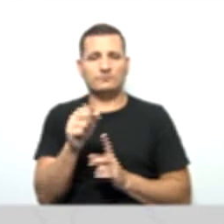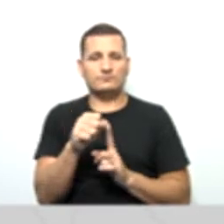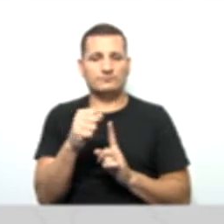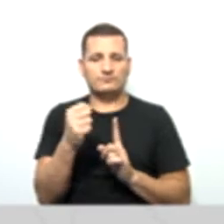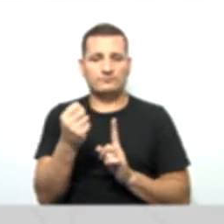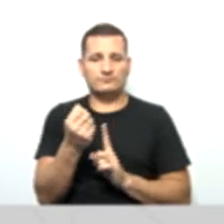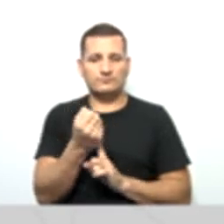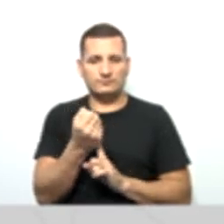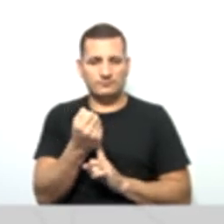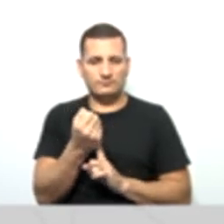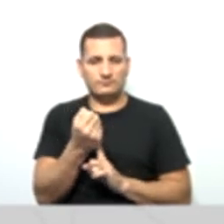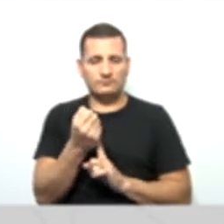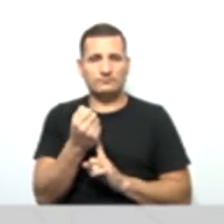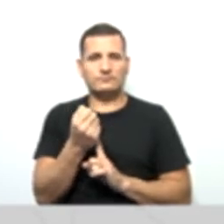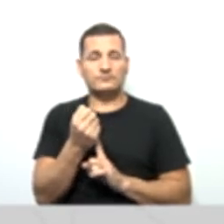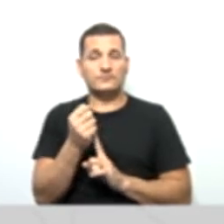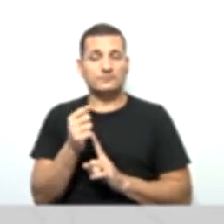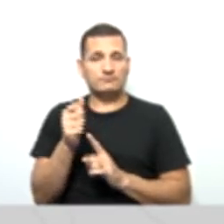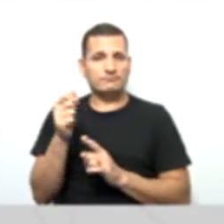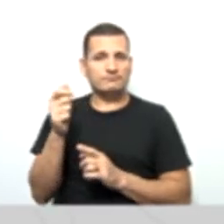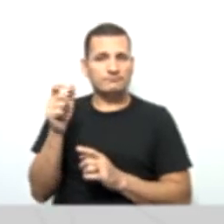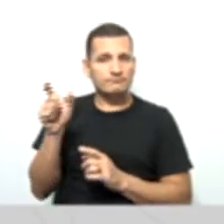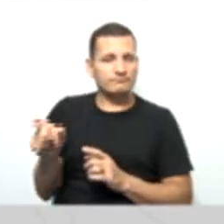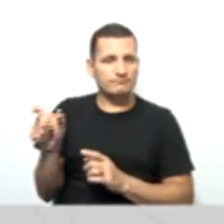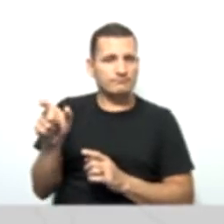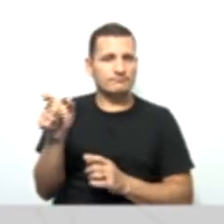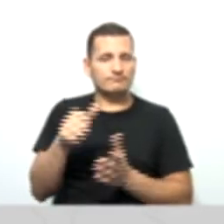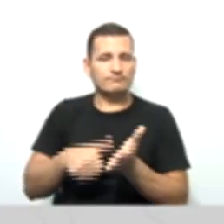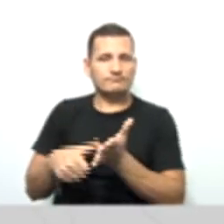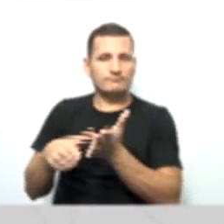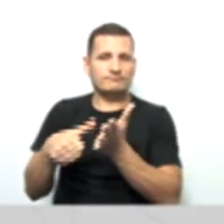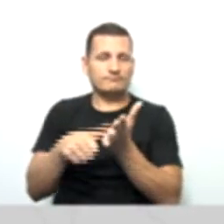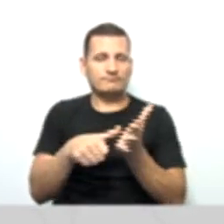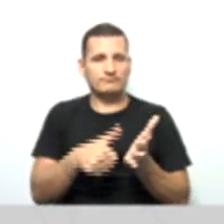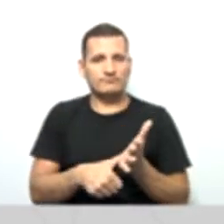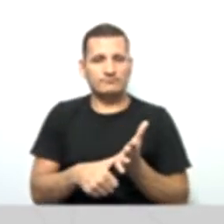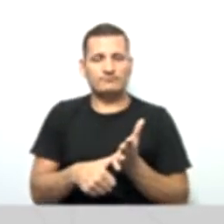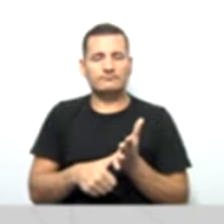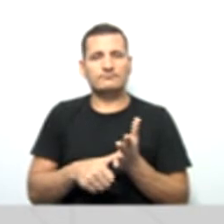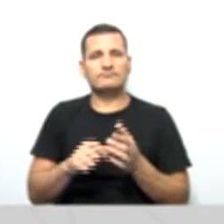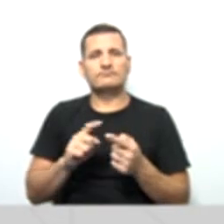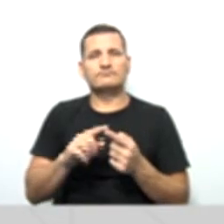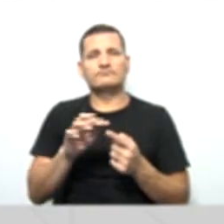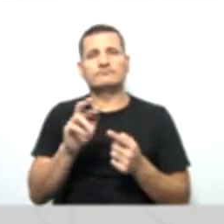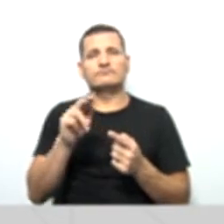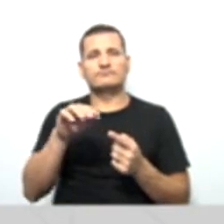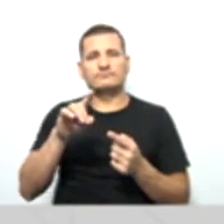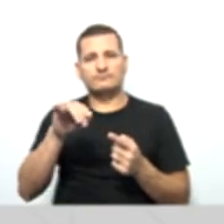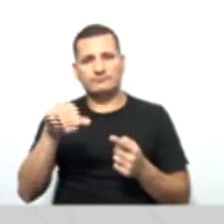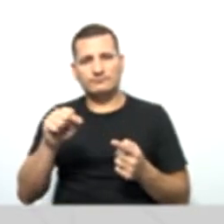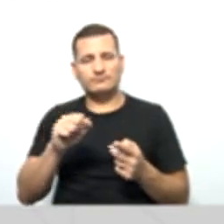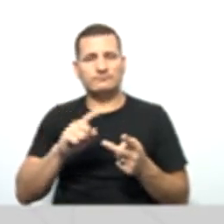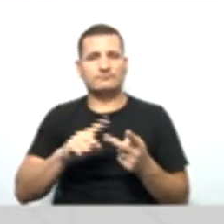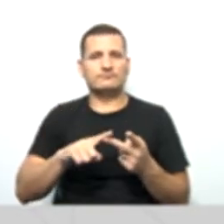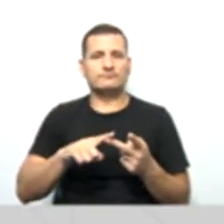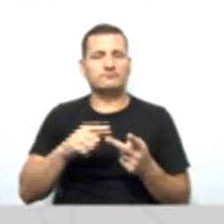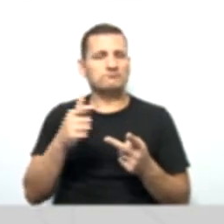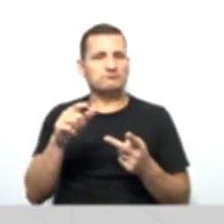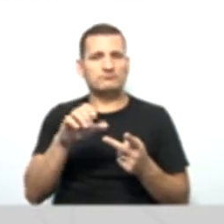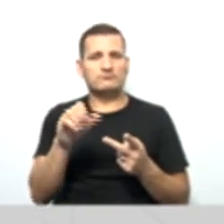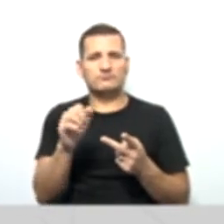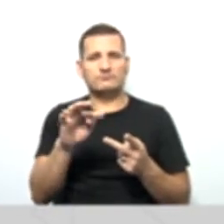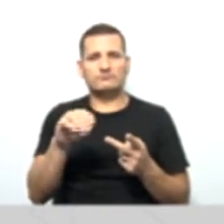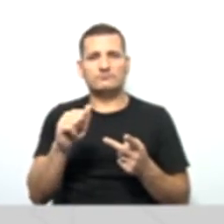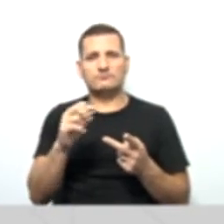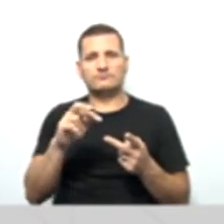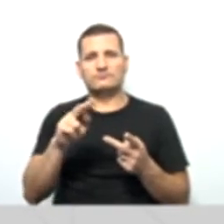integralizado pelos cooperados, né? Fundos legais e os estatutários, constituído com